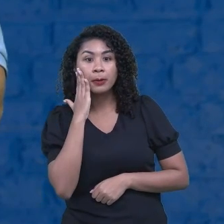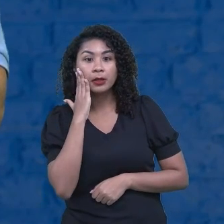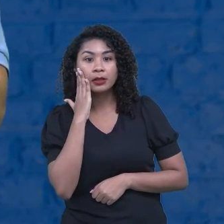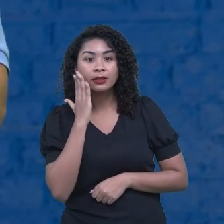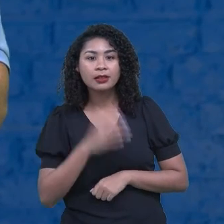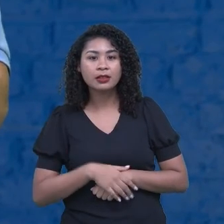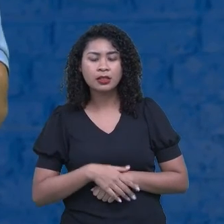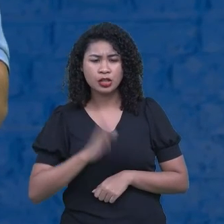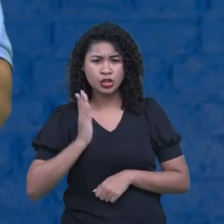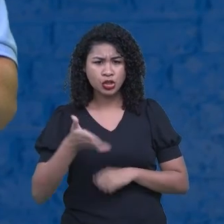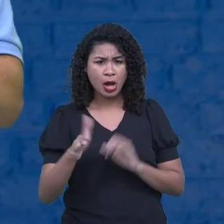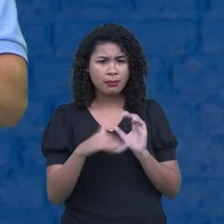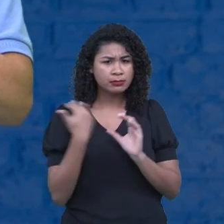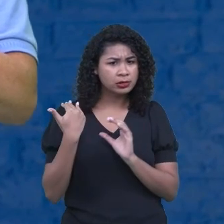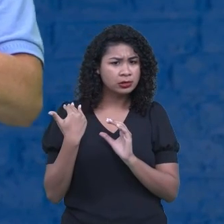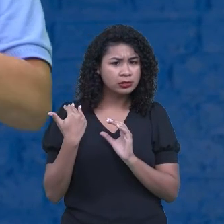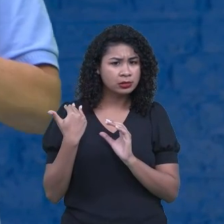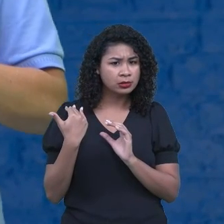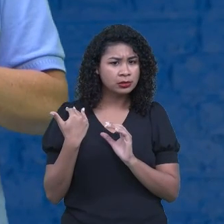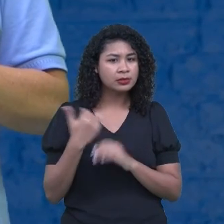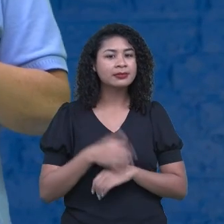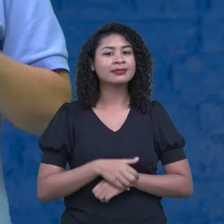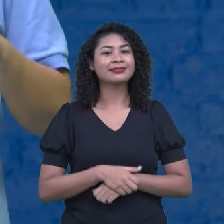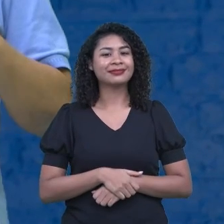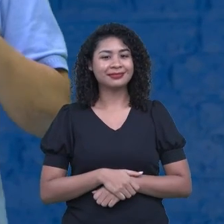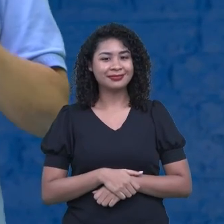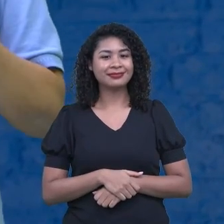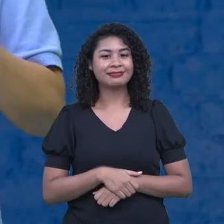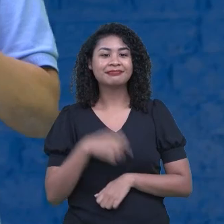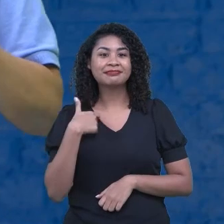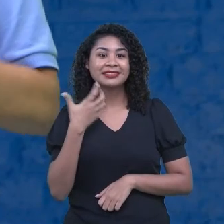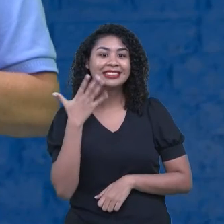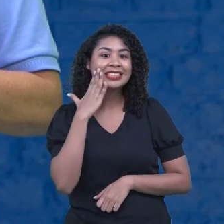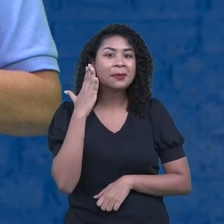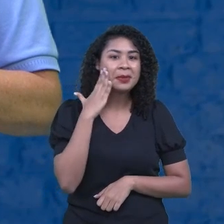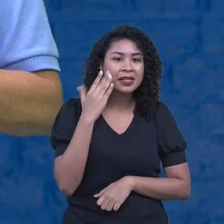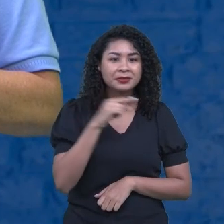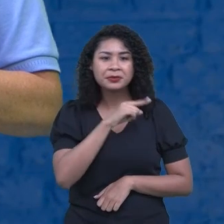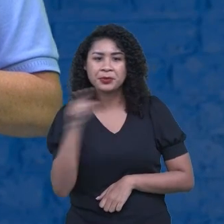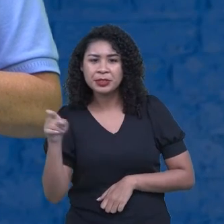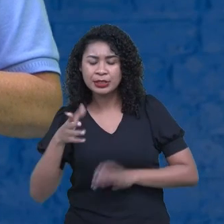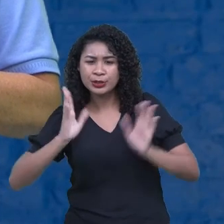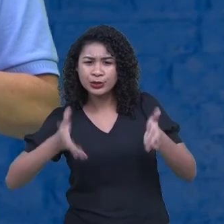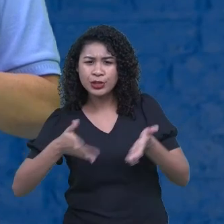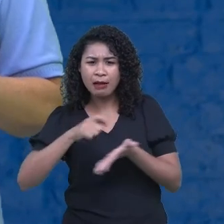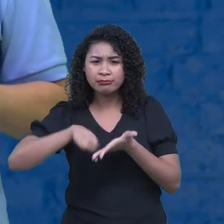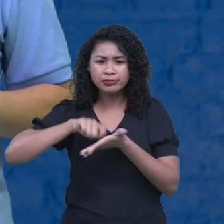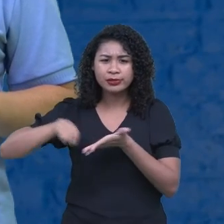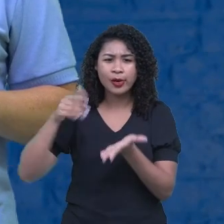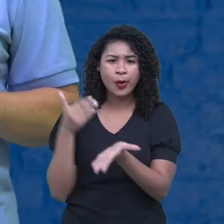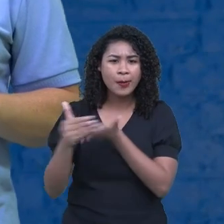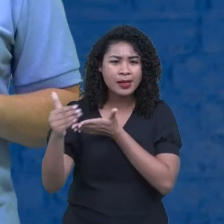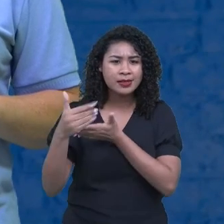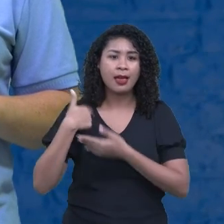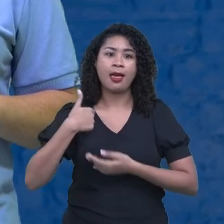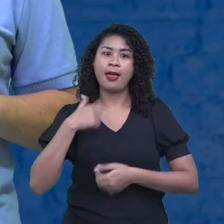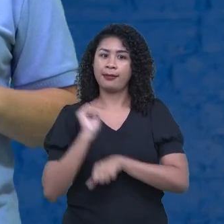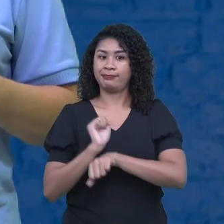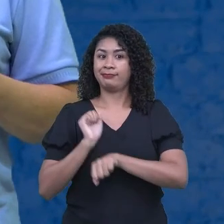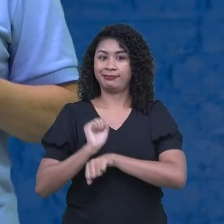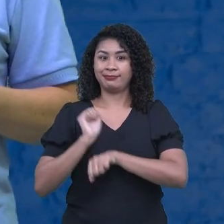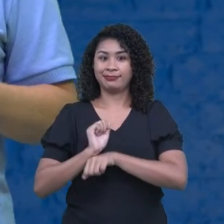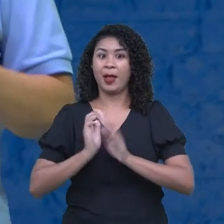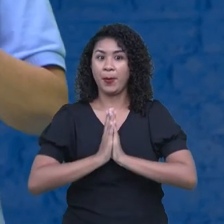Já colocaram? Verdades? Então, vamos ver se alguém colocou aí. Vamos lá? Estou aguardando, por favor.